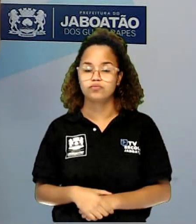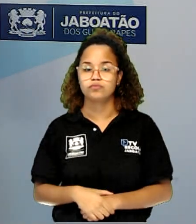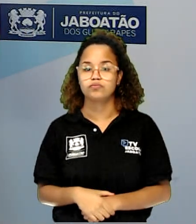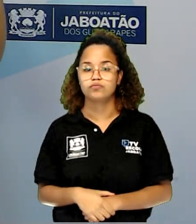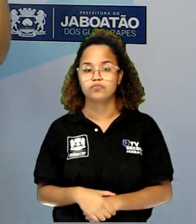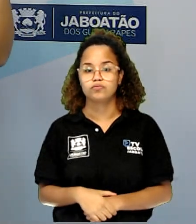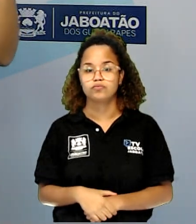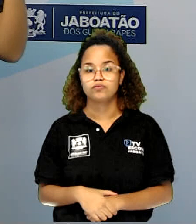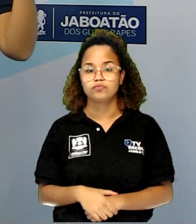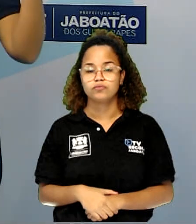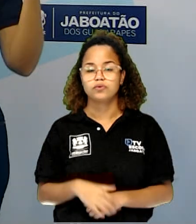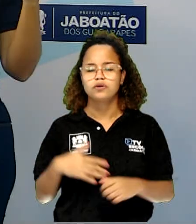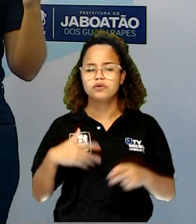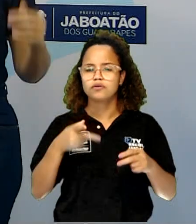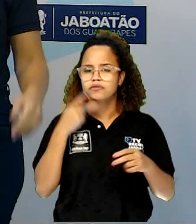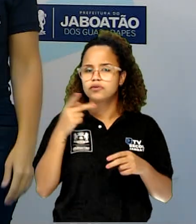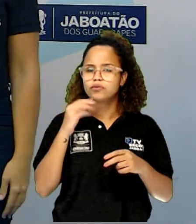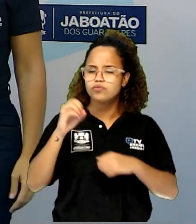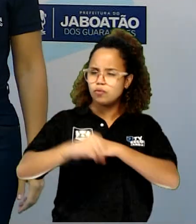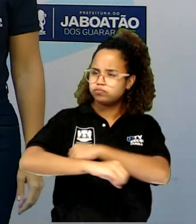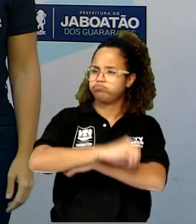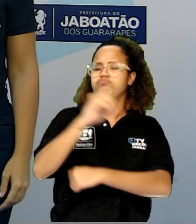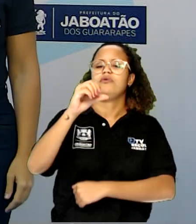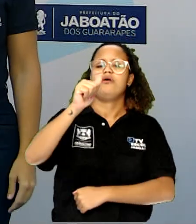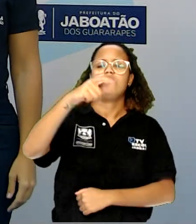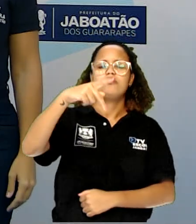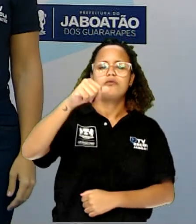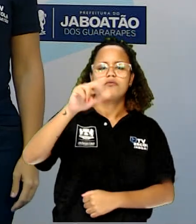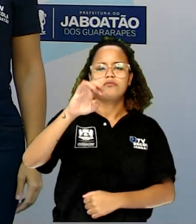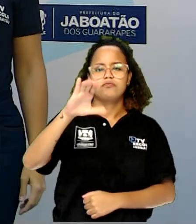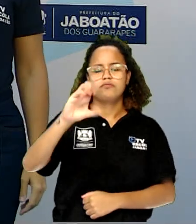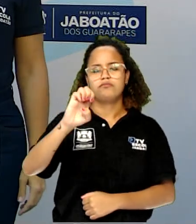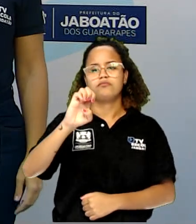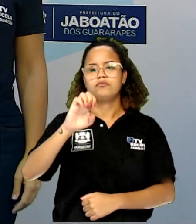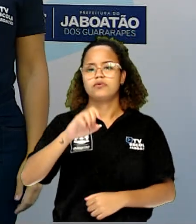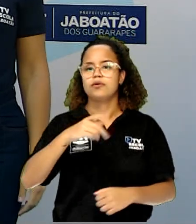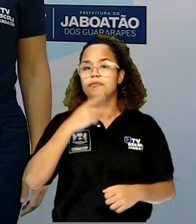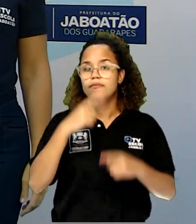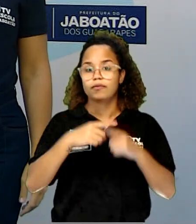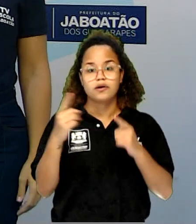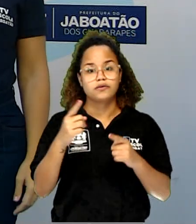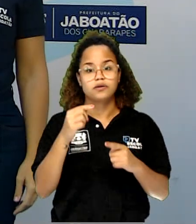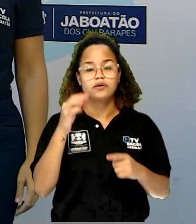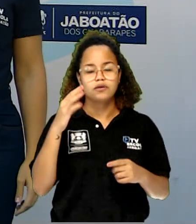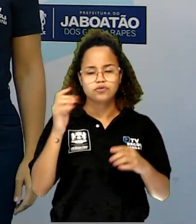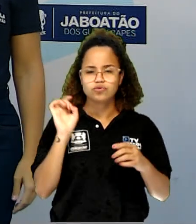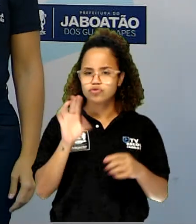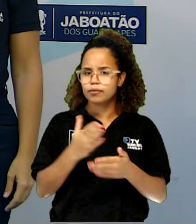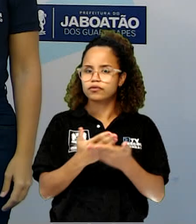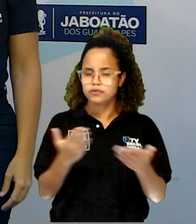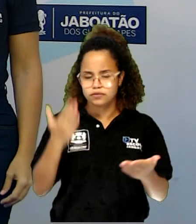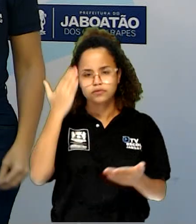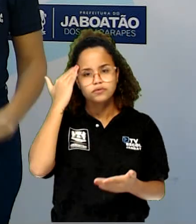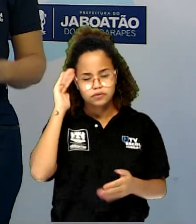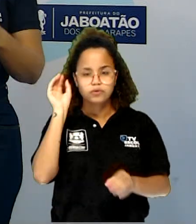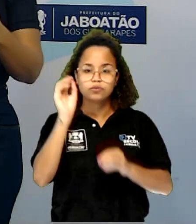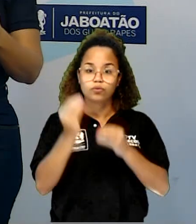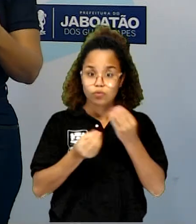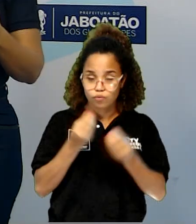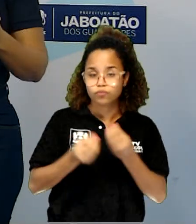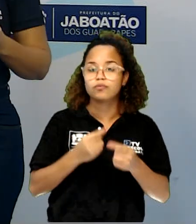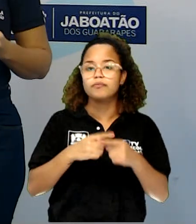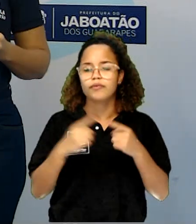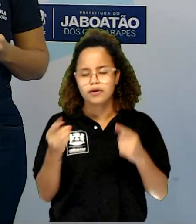nem se põe. A gente fala nesses termos para que a linguagem fique mais clara e fique melhor para vocês. Mas vocês já